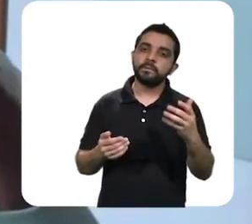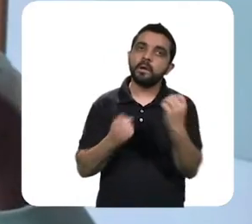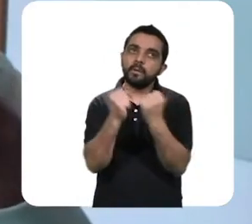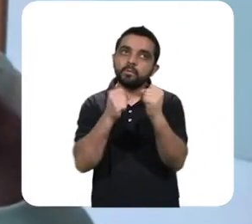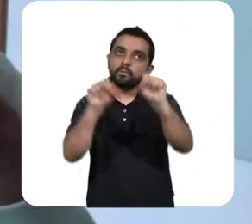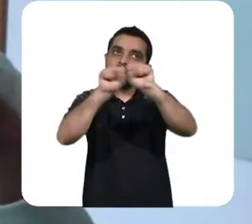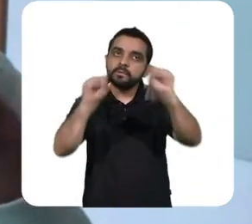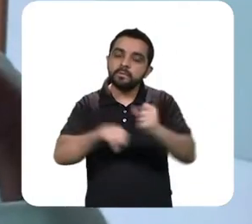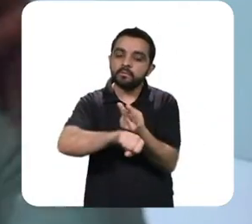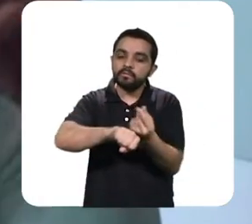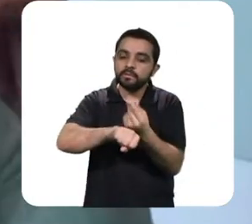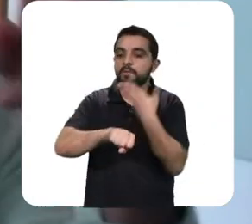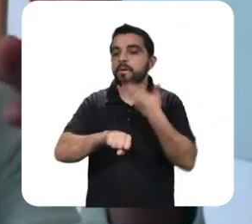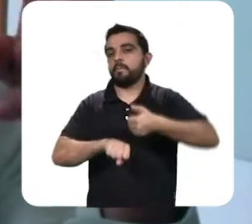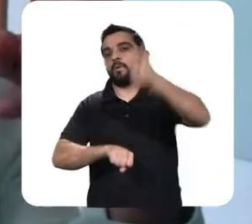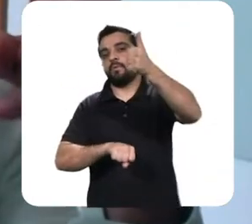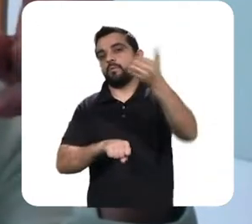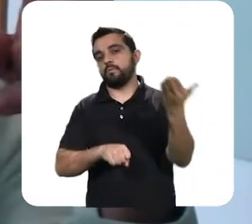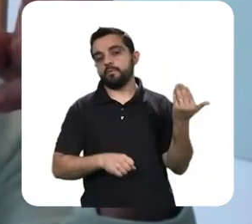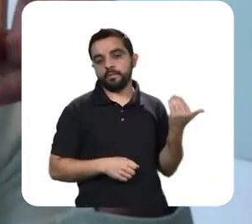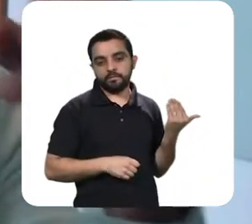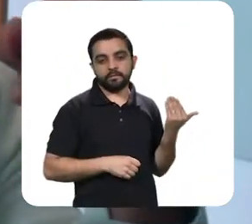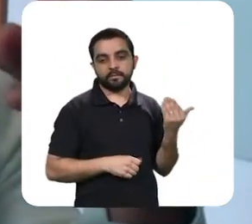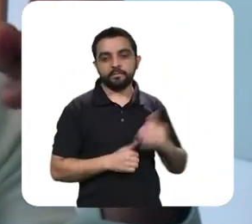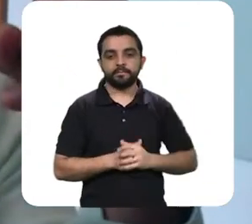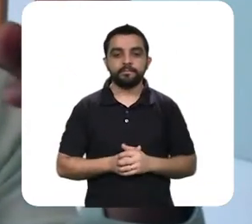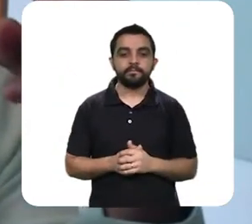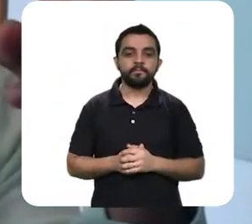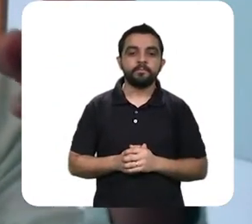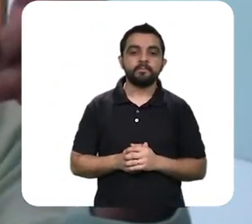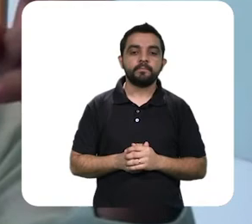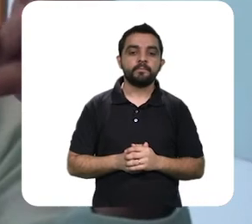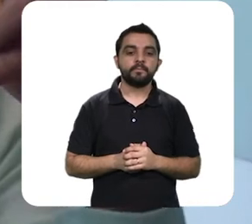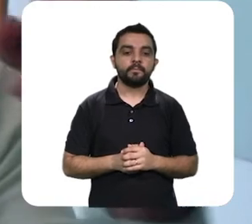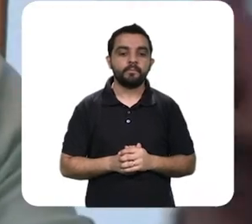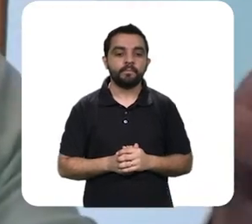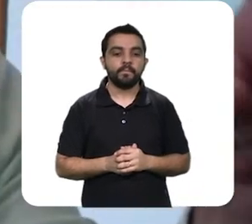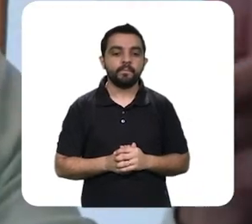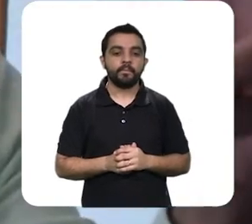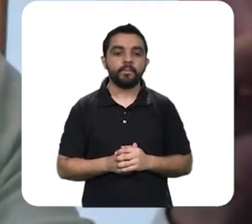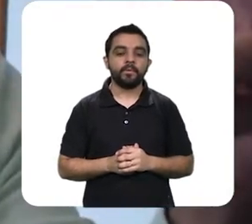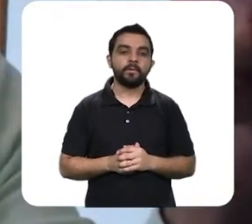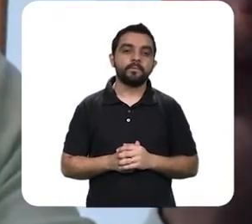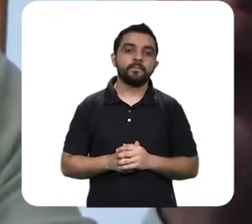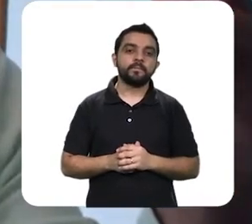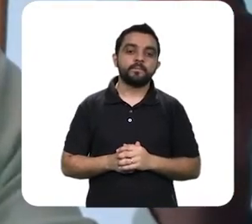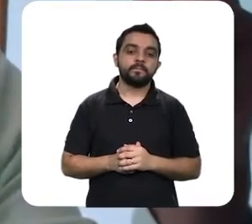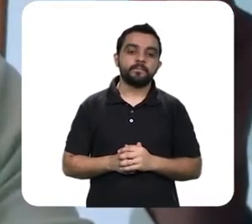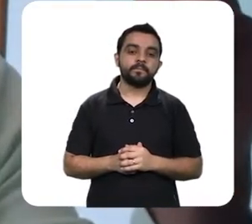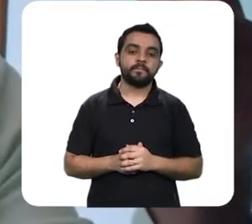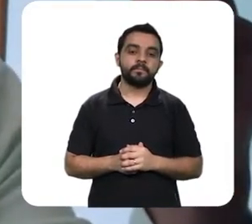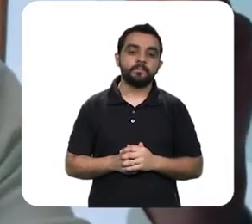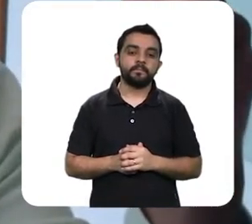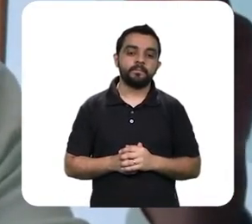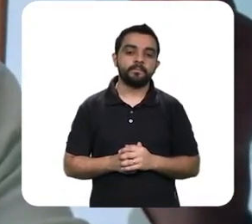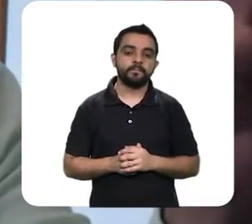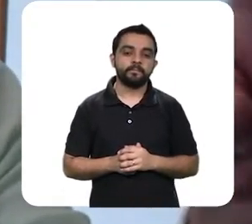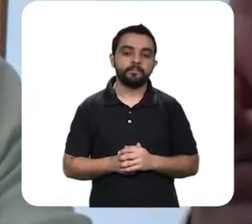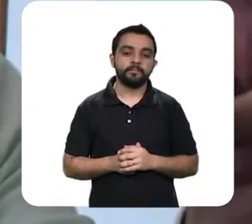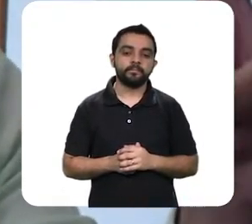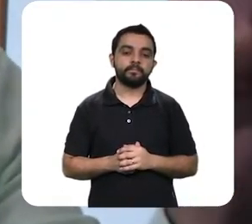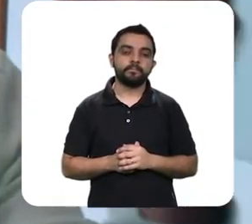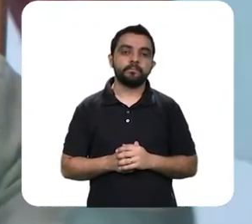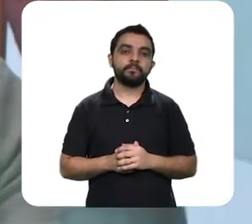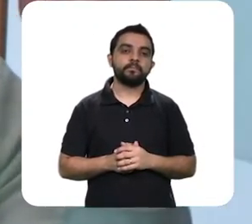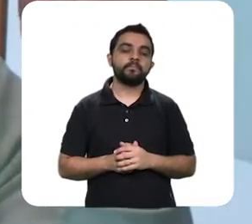em 2008 nós temos dois chocos de oferta a interrupção do mercado